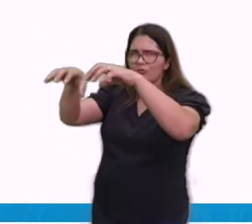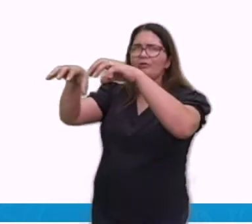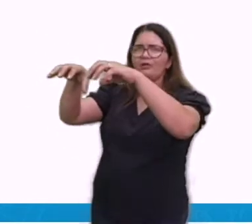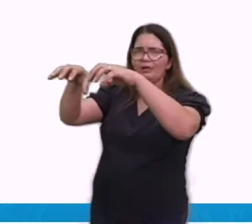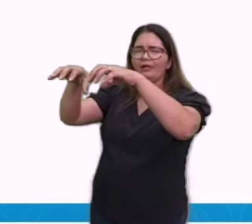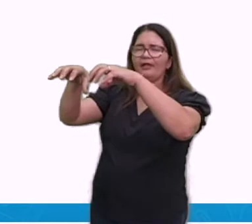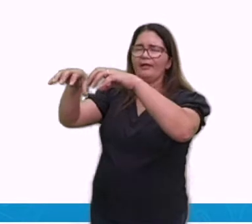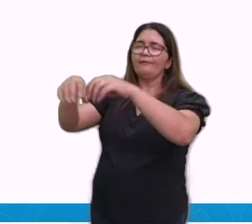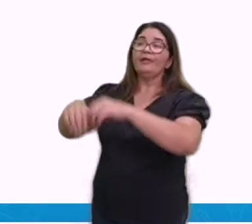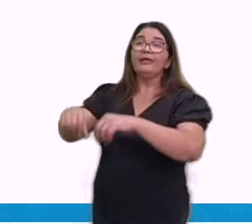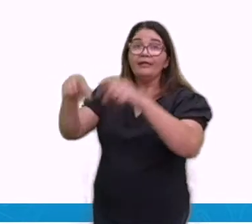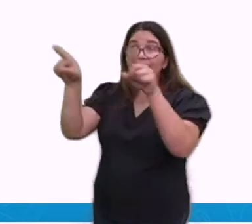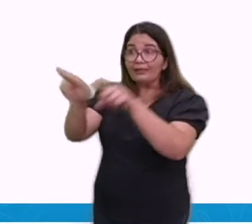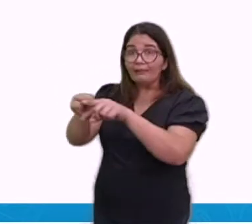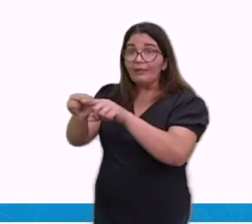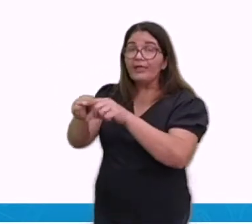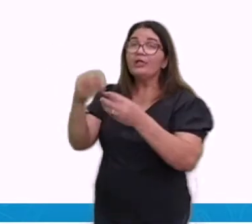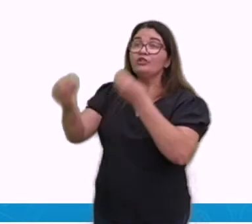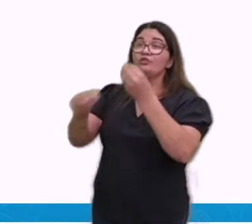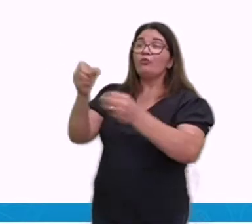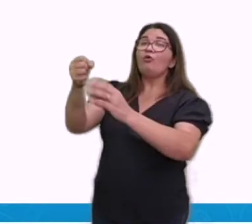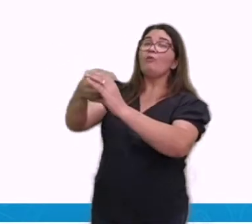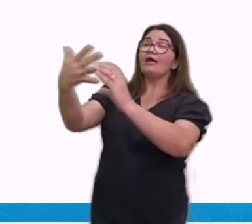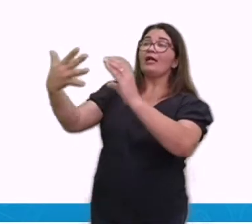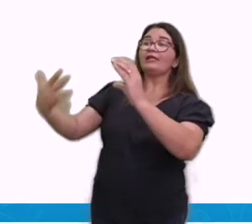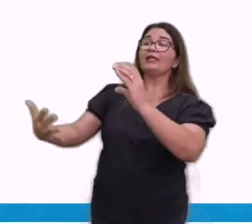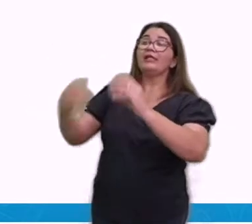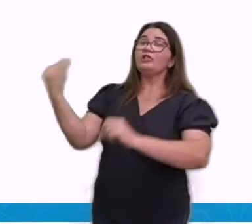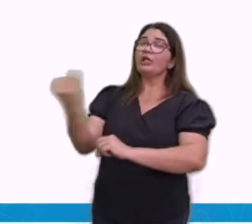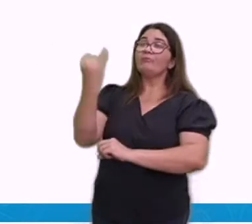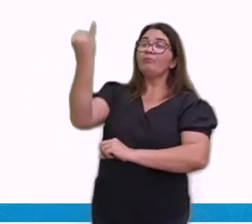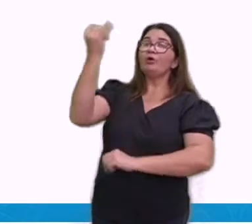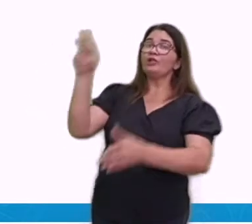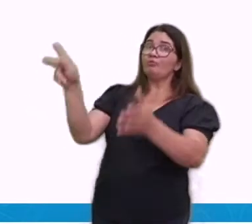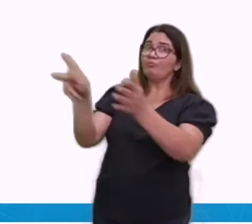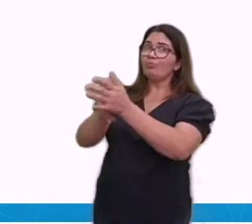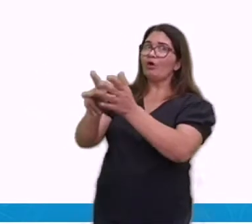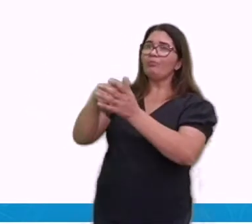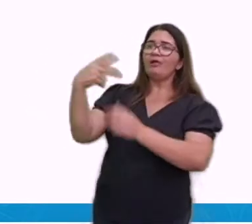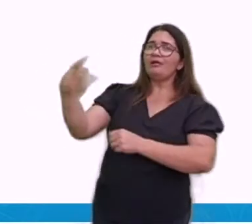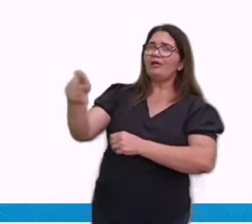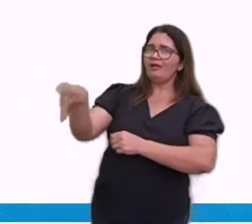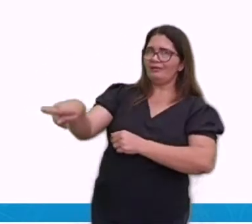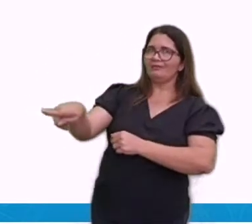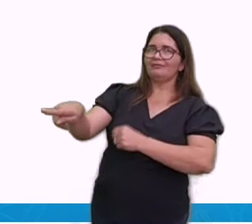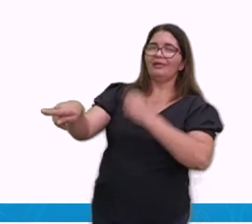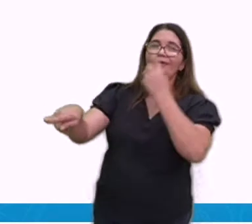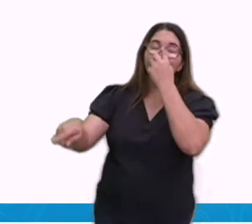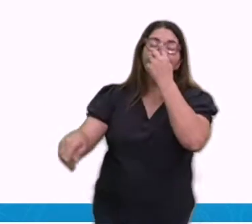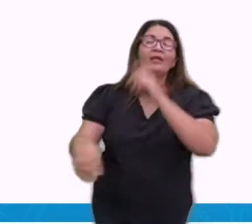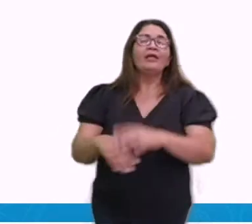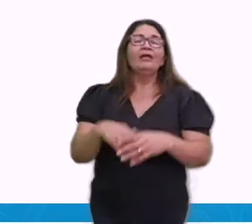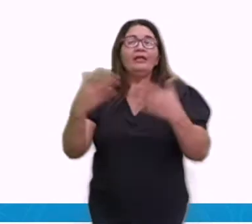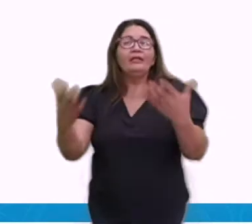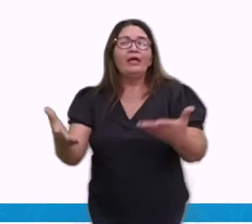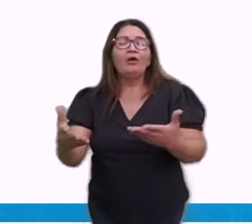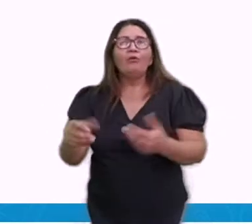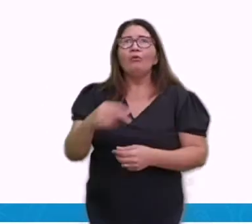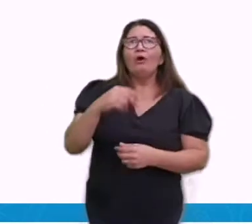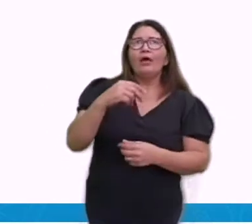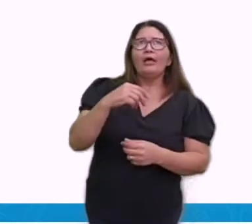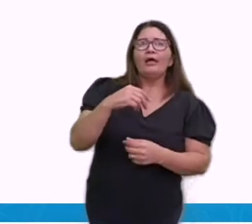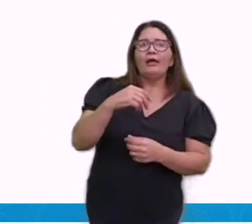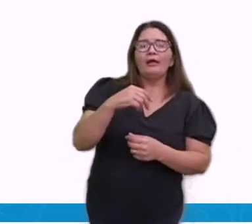alguma característica ali muito importante, muito própria daquela região. Então, quem trabalha, por exemplo, com a agricultura,